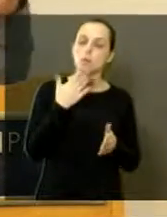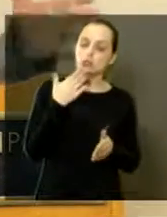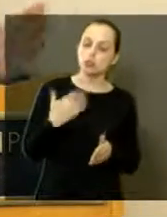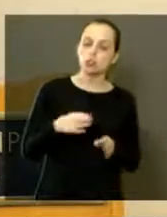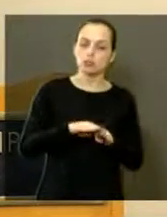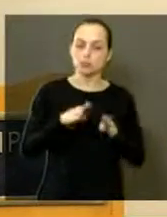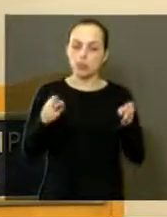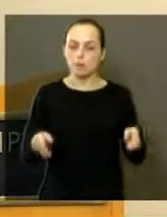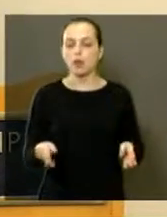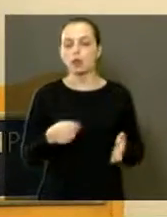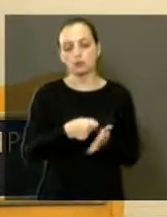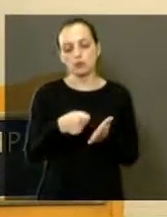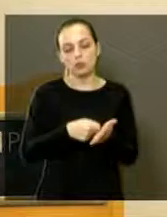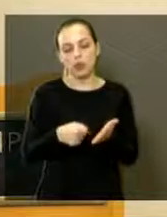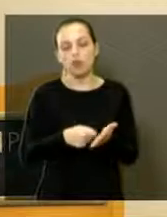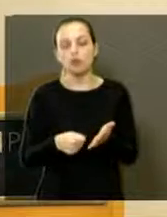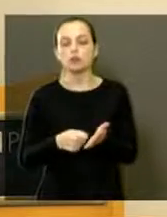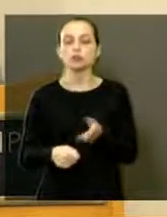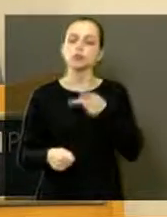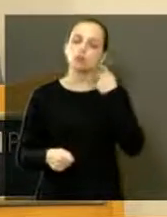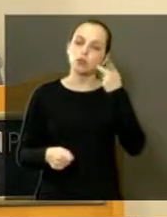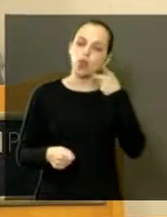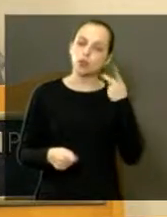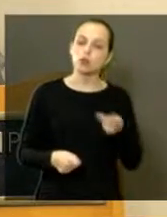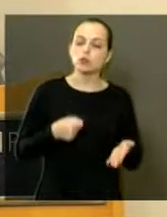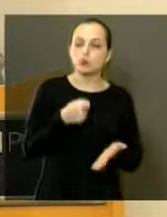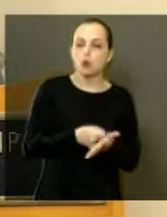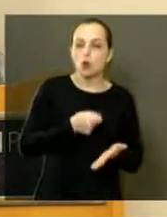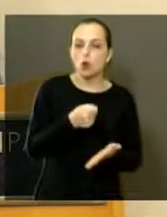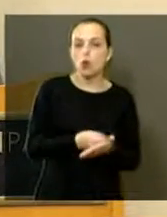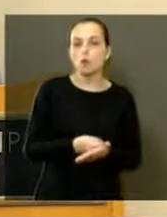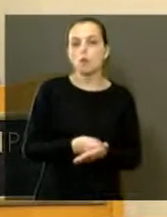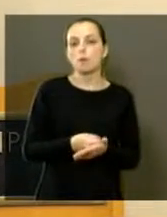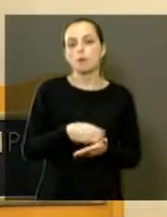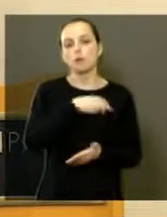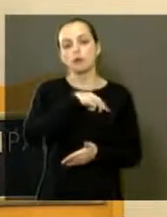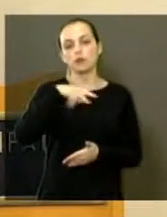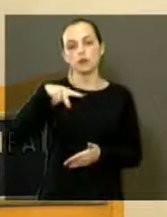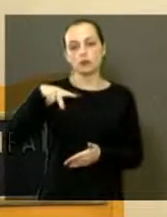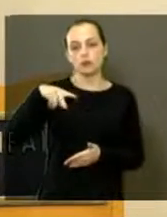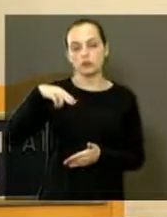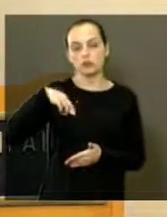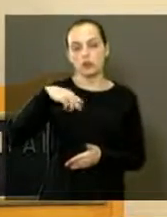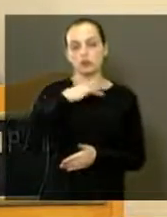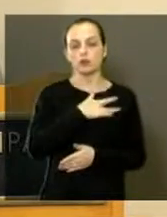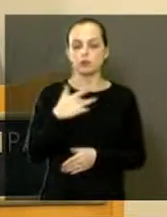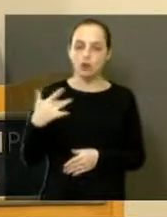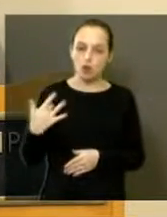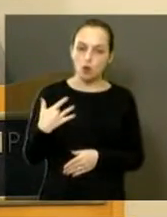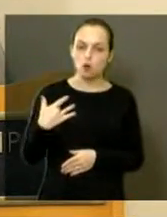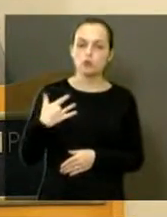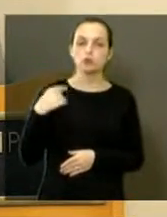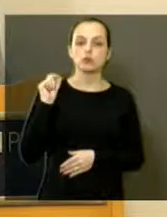a assinatura de todos os vereadores, e cobrar o Ministério da Saúde para tomar